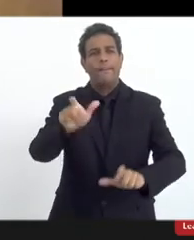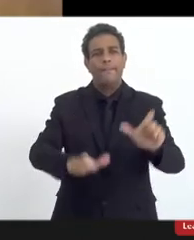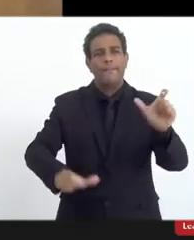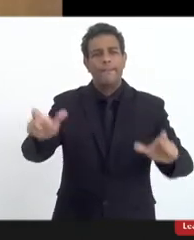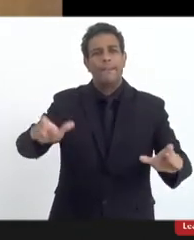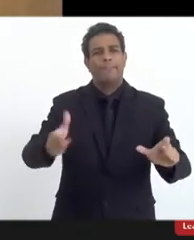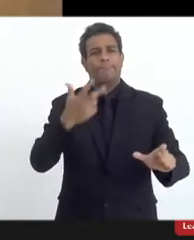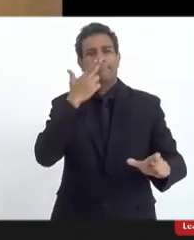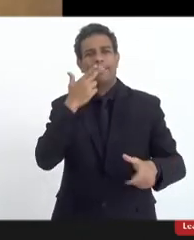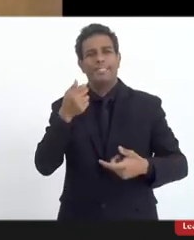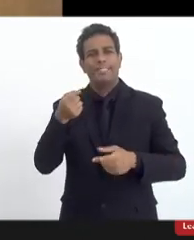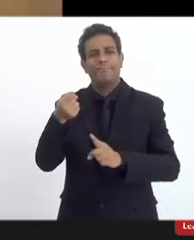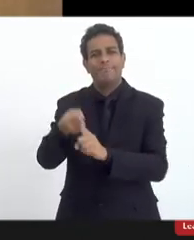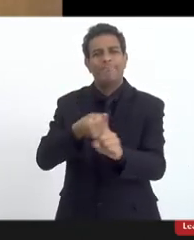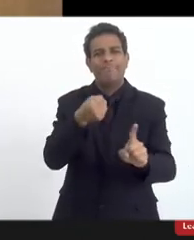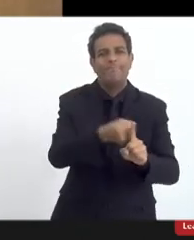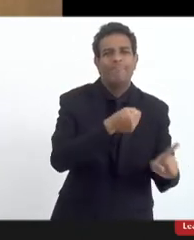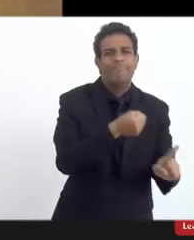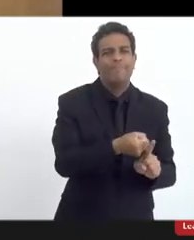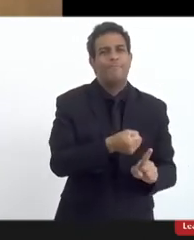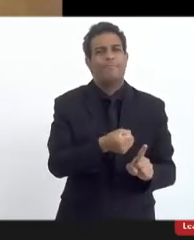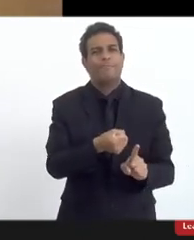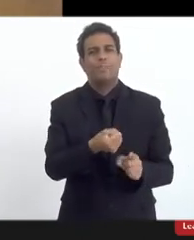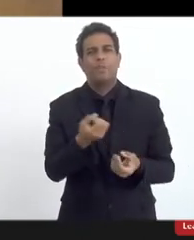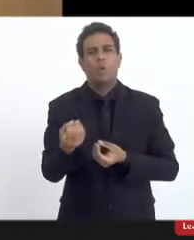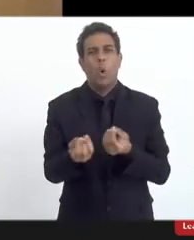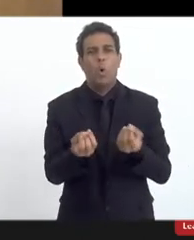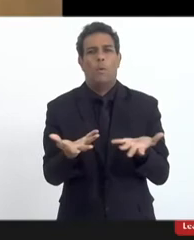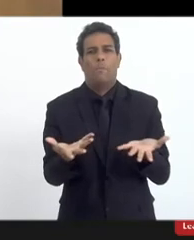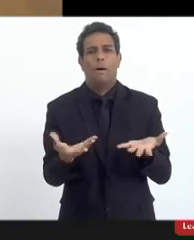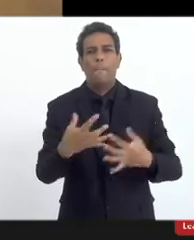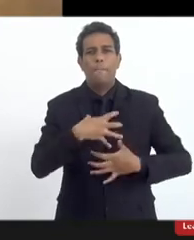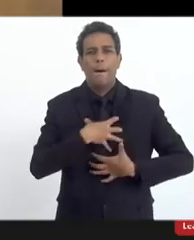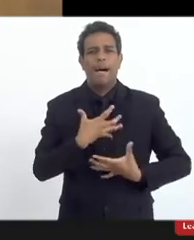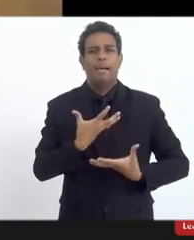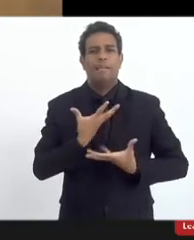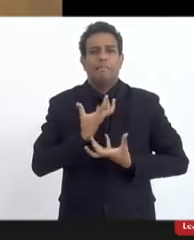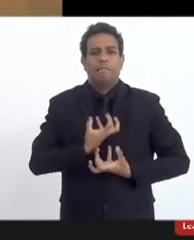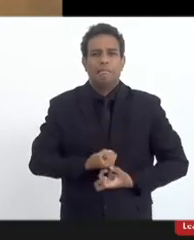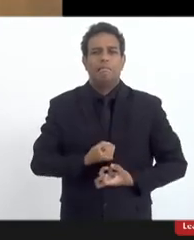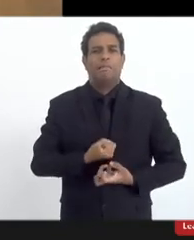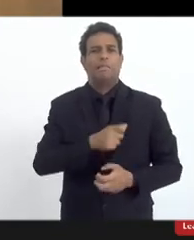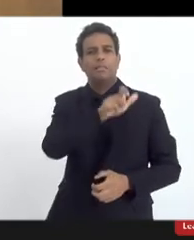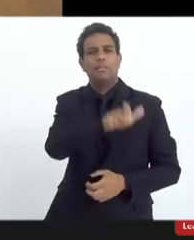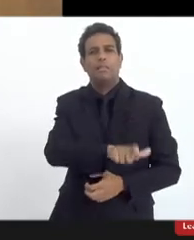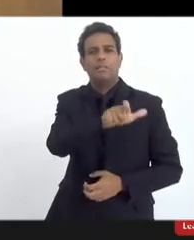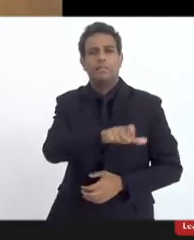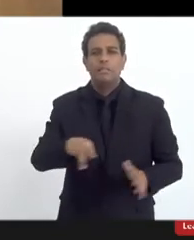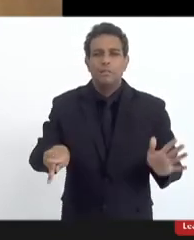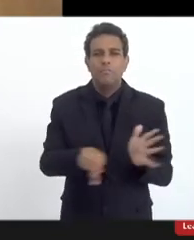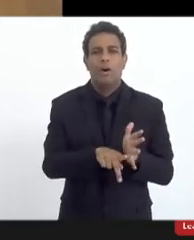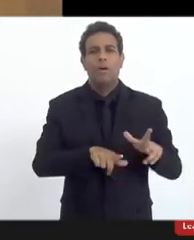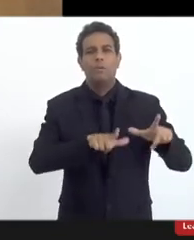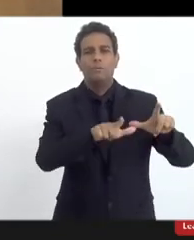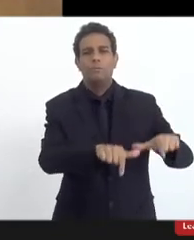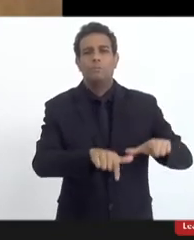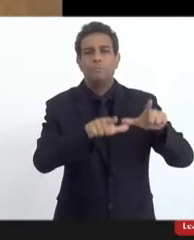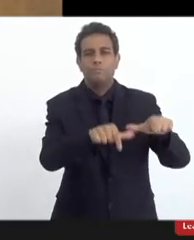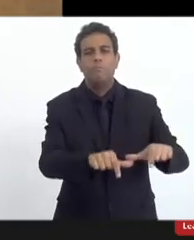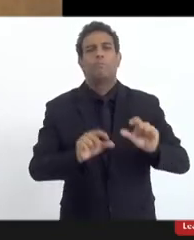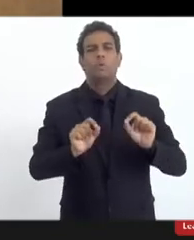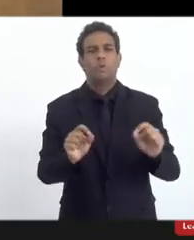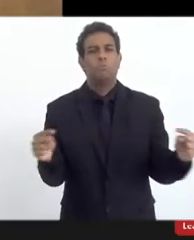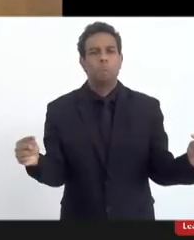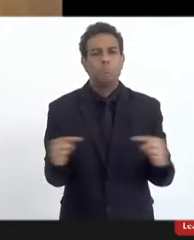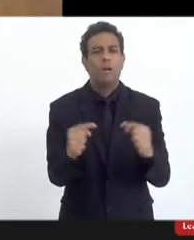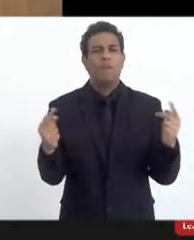quebrar o coração daquelas pessoas porque mexe com o íntimo do seu sagrado, o mais íntimo